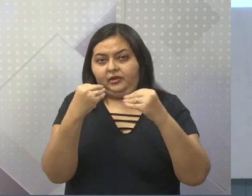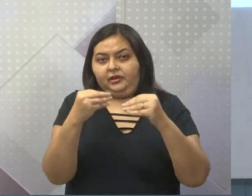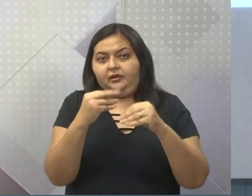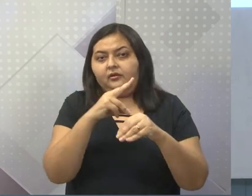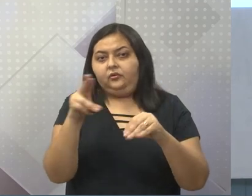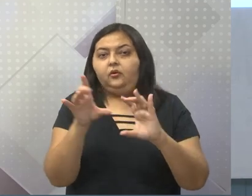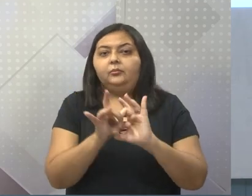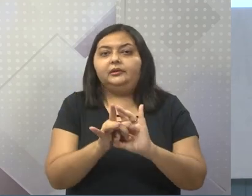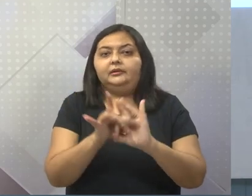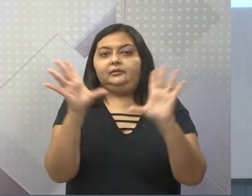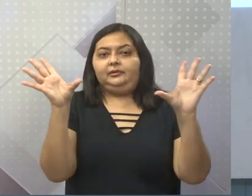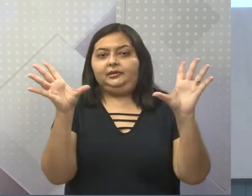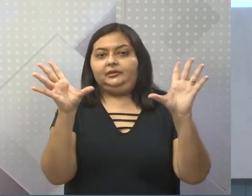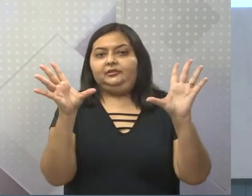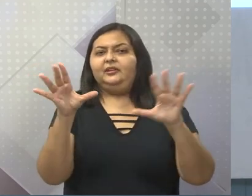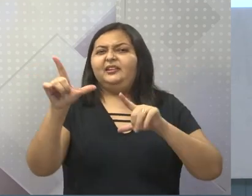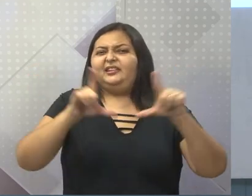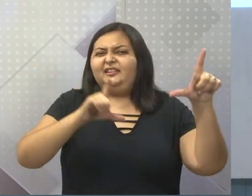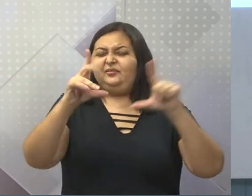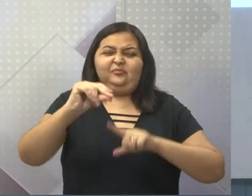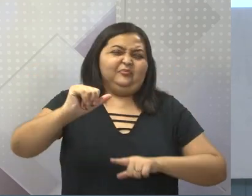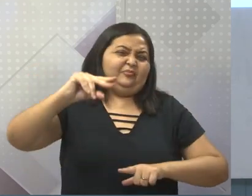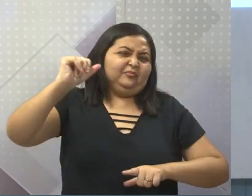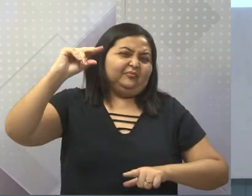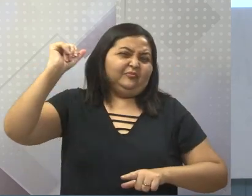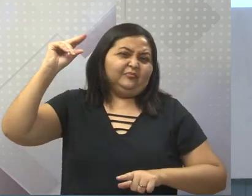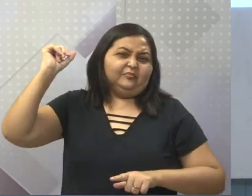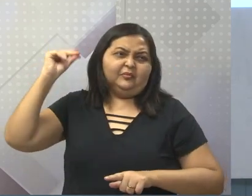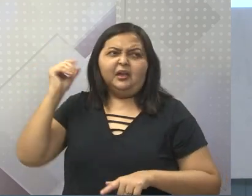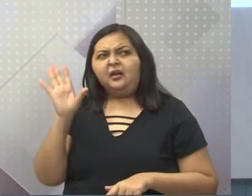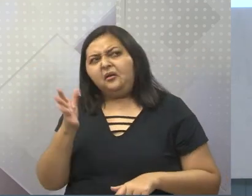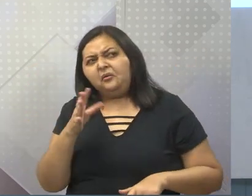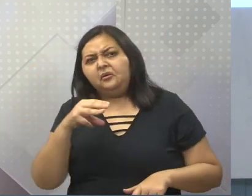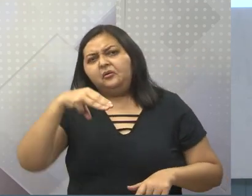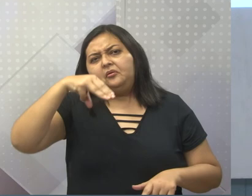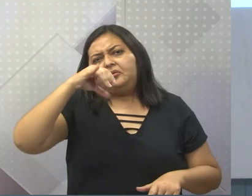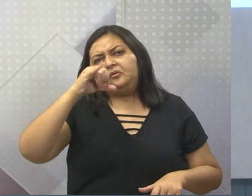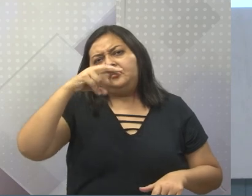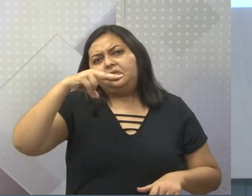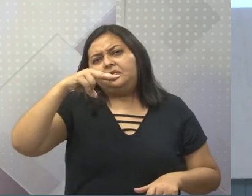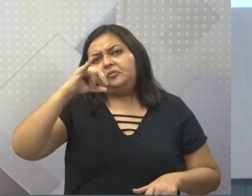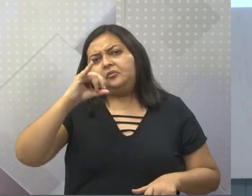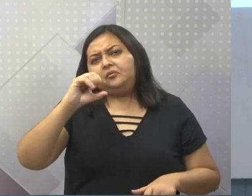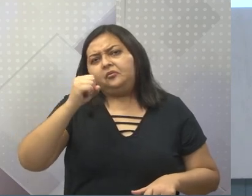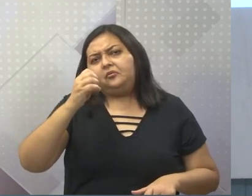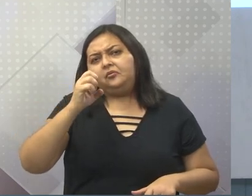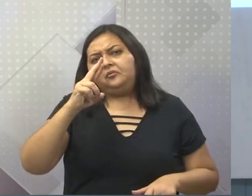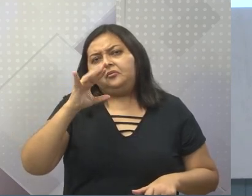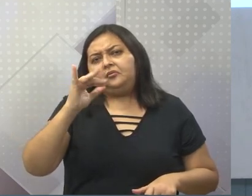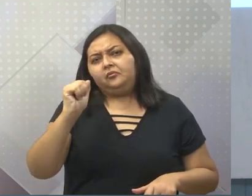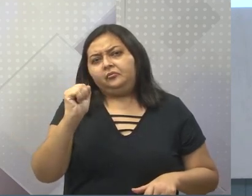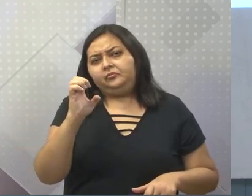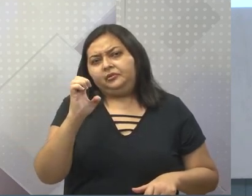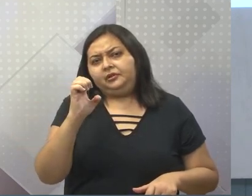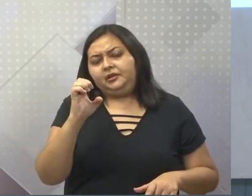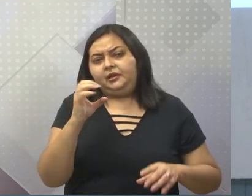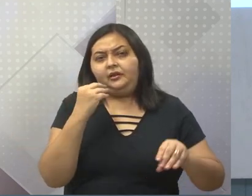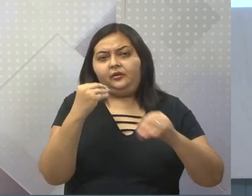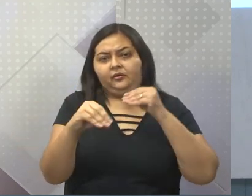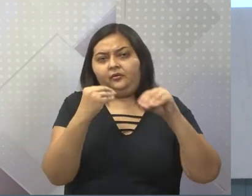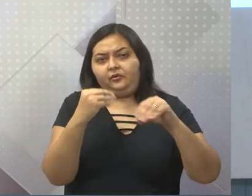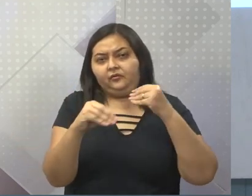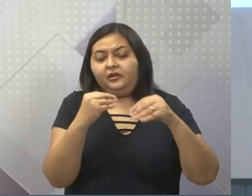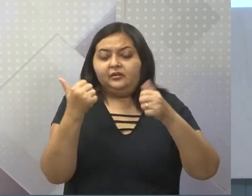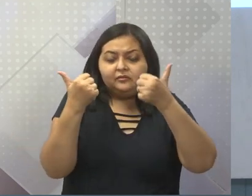na televisão. Mas já faz um tempinho já, era uma minissérie, se não estiver enganado. Mas ela é muito, muito boa e ela explica muito esse